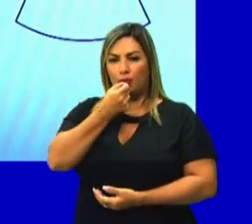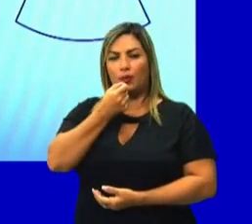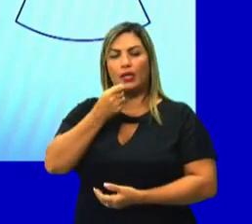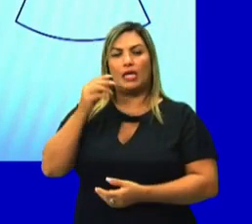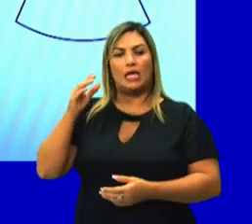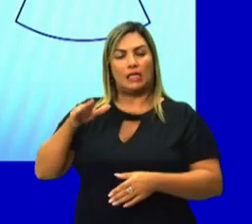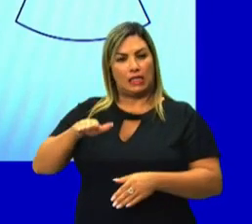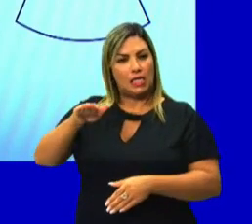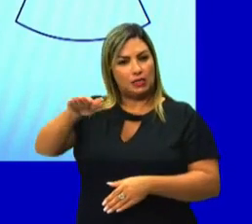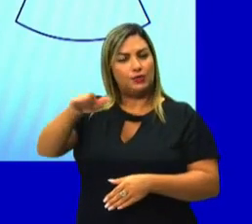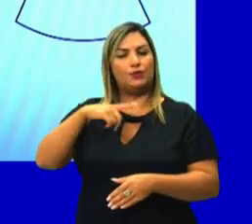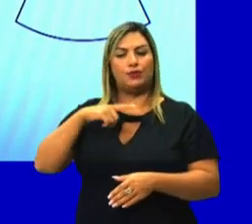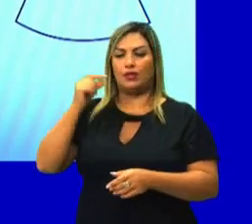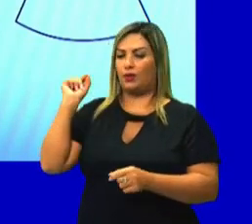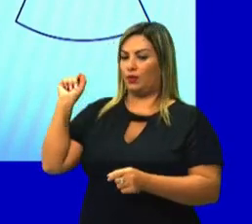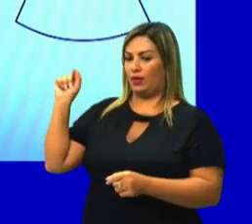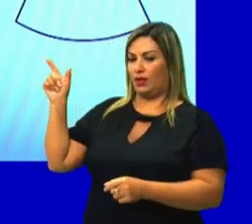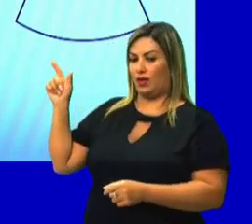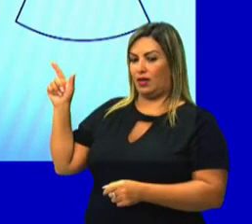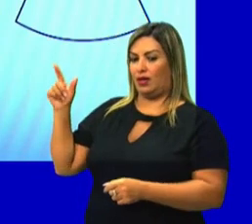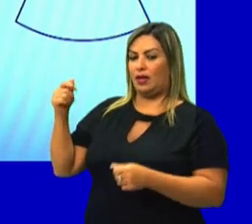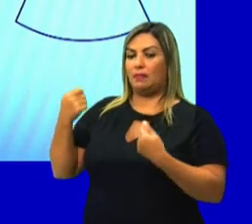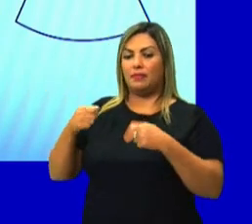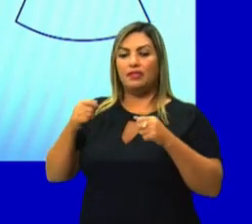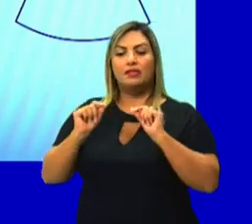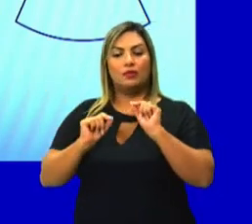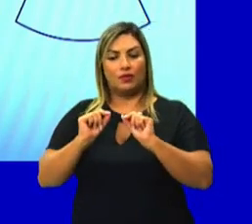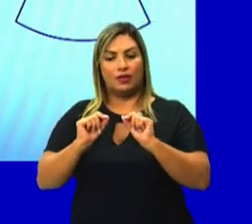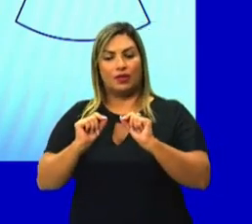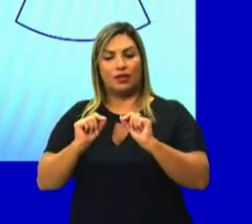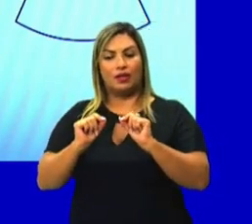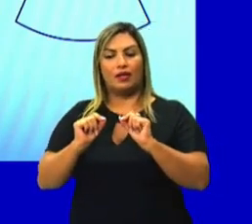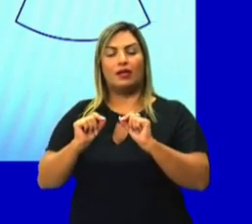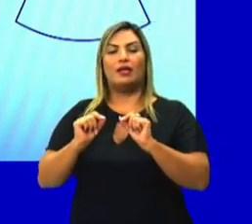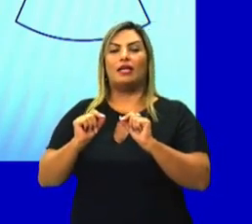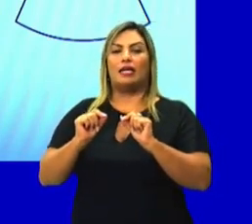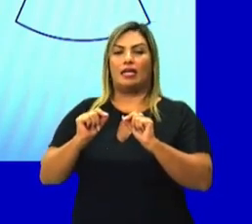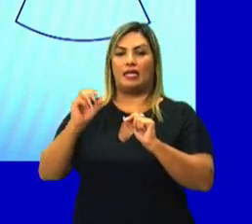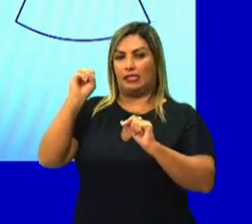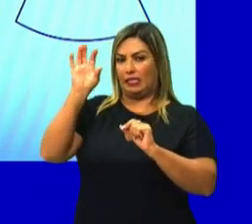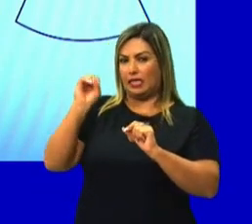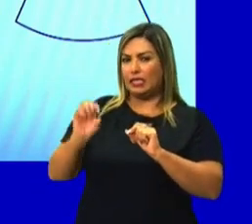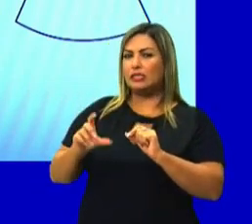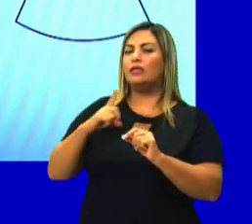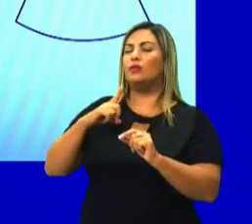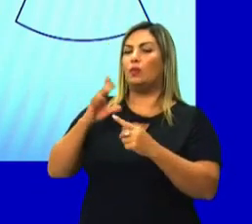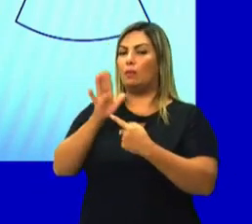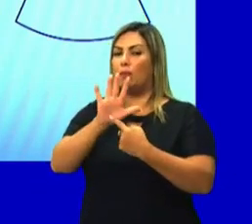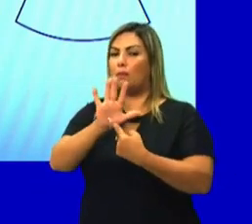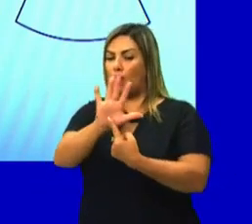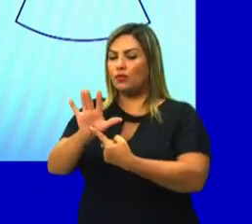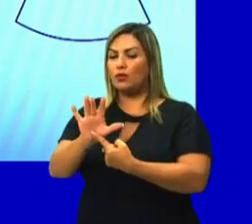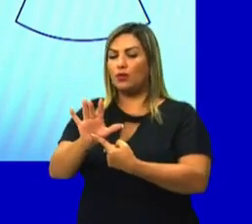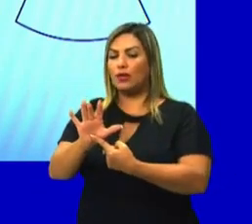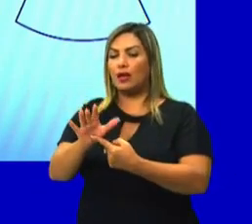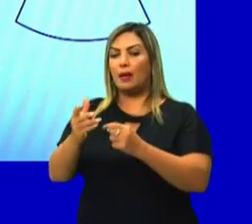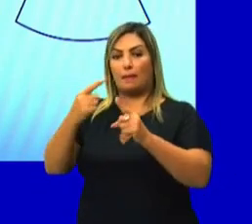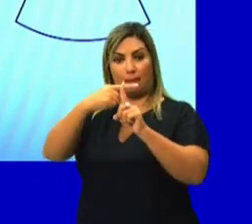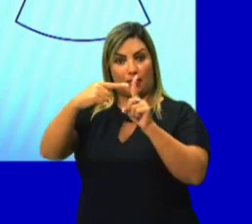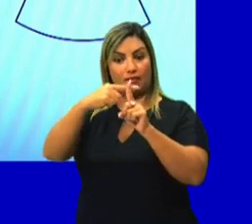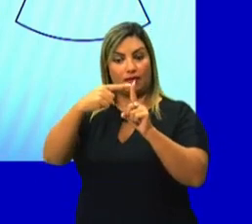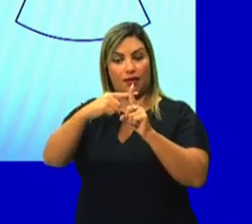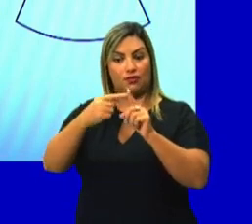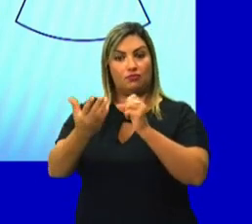um cone circular reto. Esse sinalizador precisa ser revestido até a metade da sua base, do seu corpo,